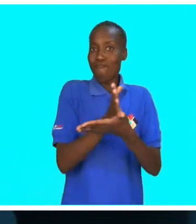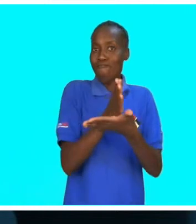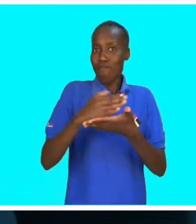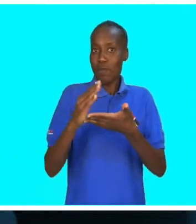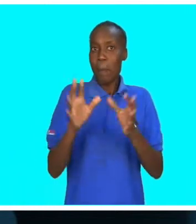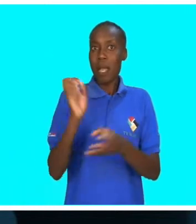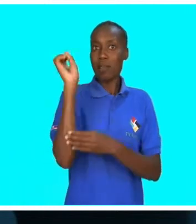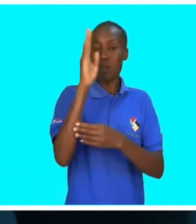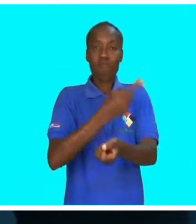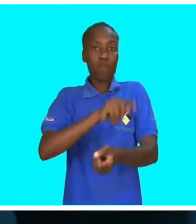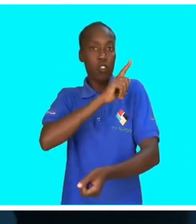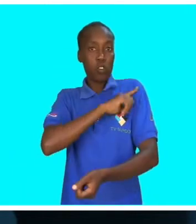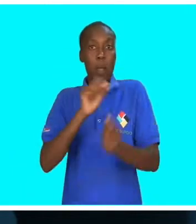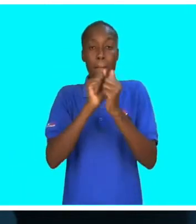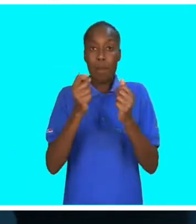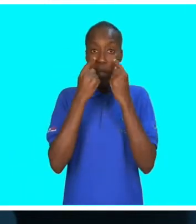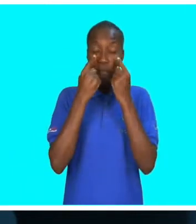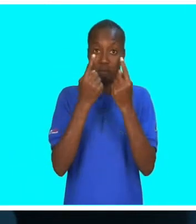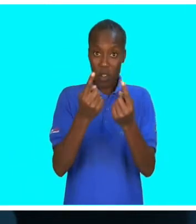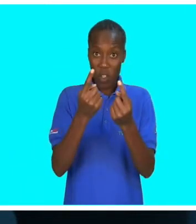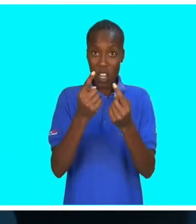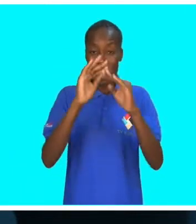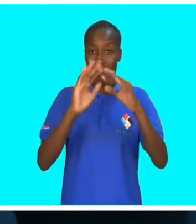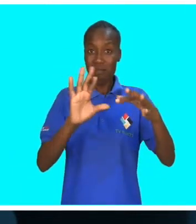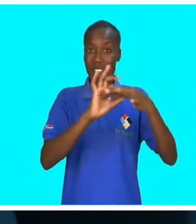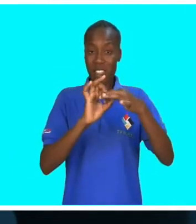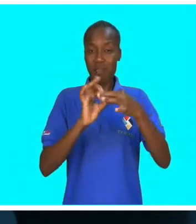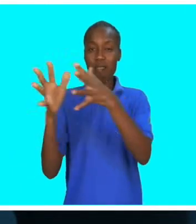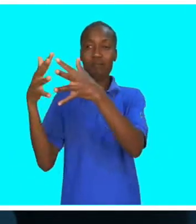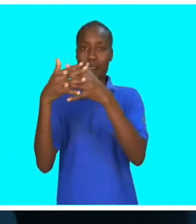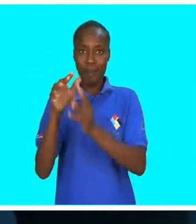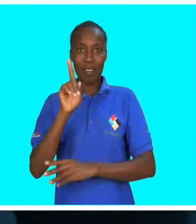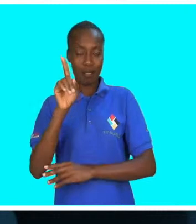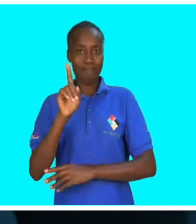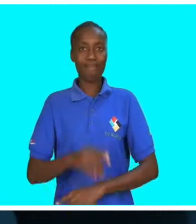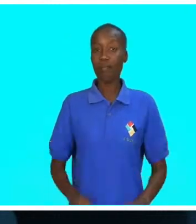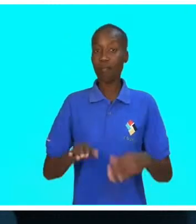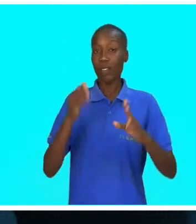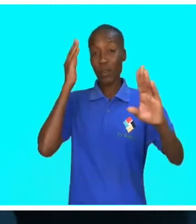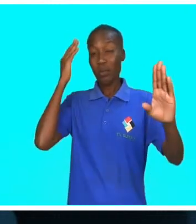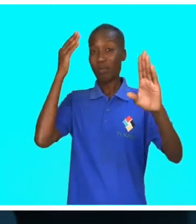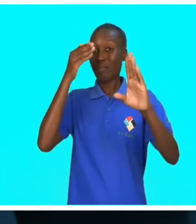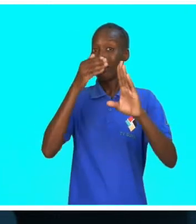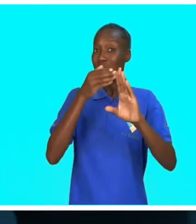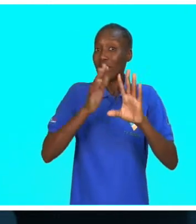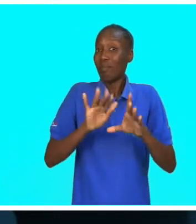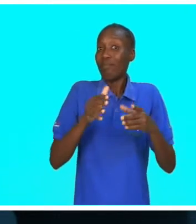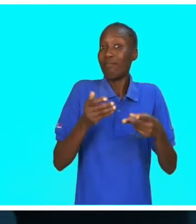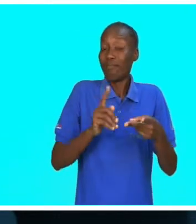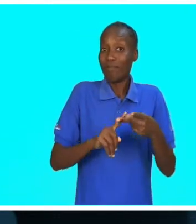basquetebol da Espanha, mas com os olhos postos na liga americana. É um motivo que